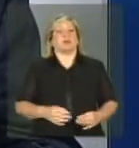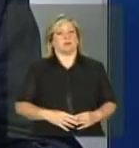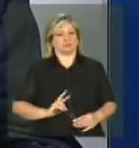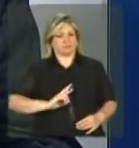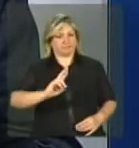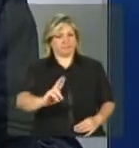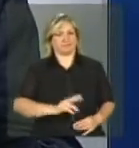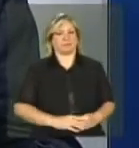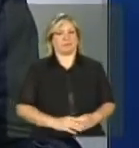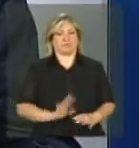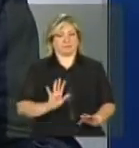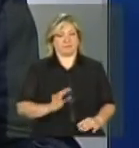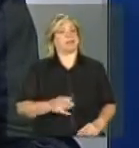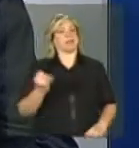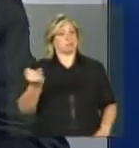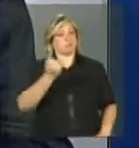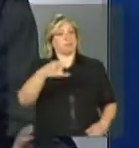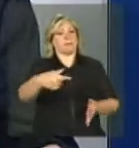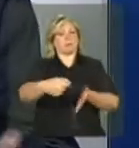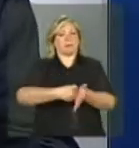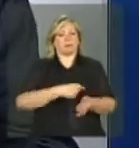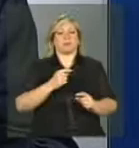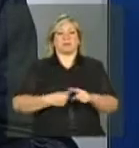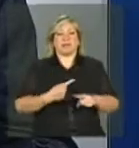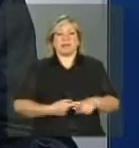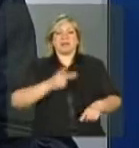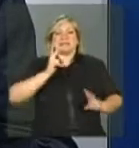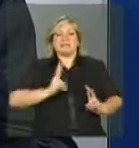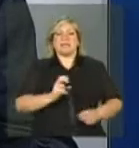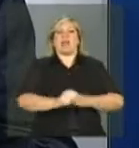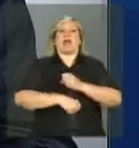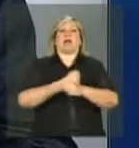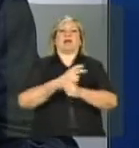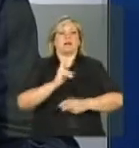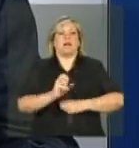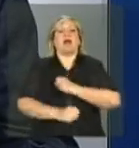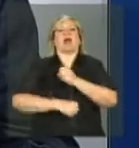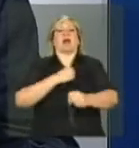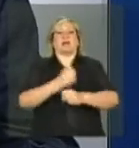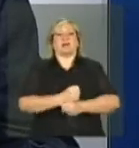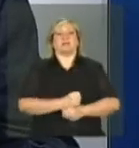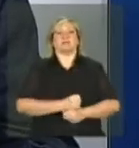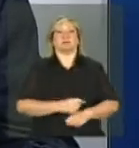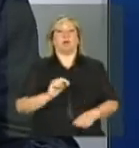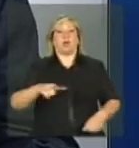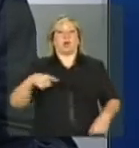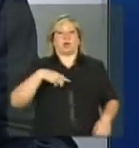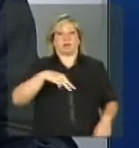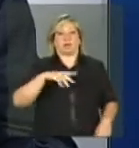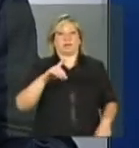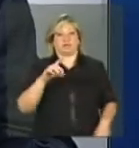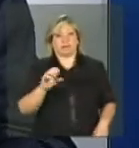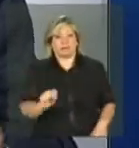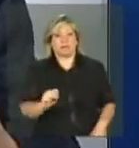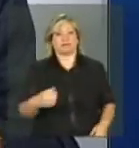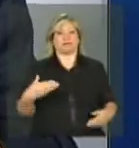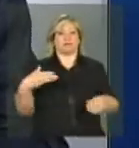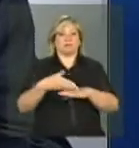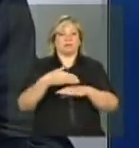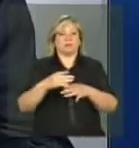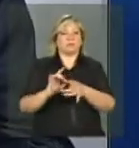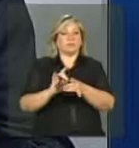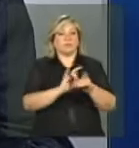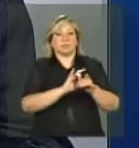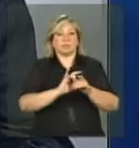Então, a cada ano, o Ministério do Desenvolvimento Social com o Ministério da Educação pactua uma ação chamada de Instrução